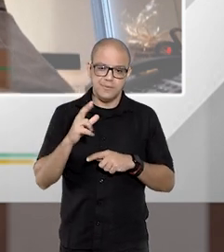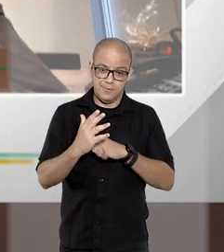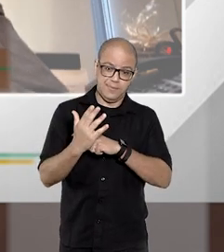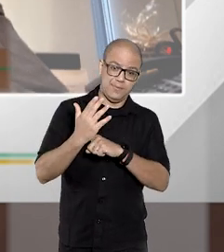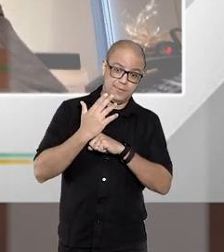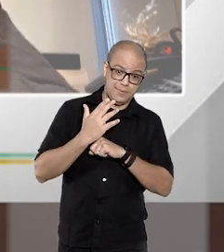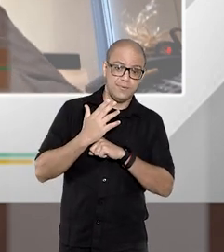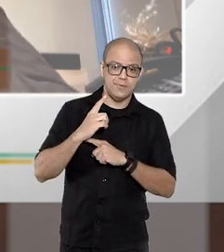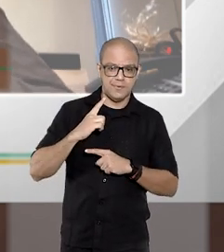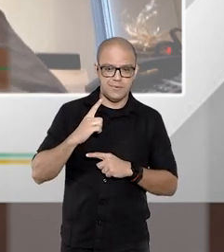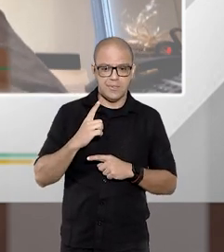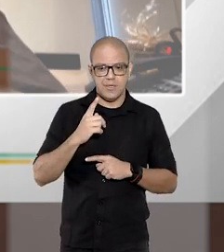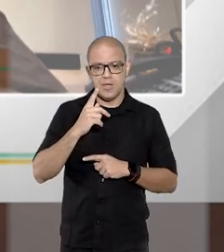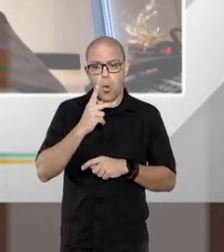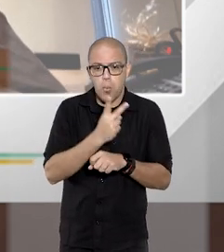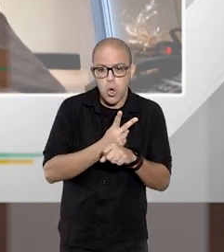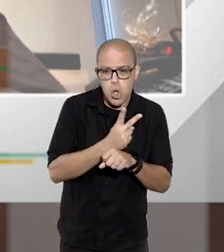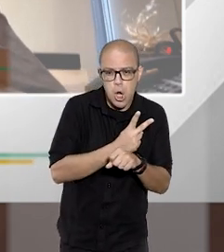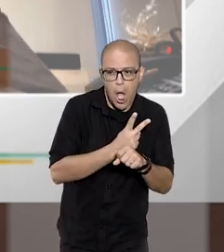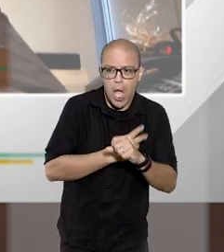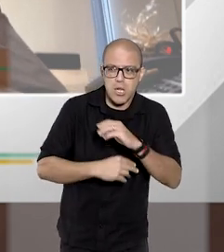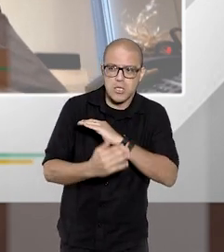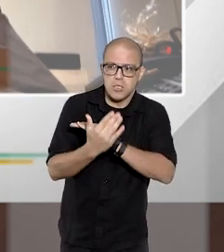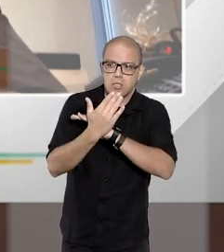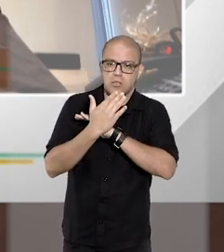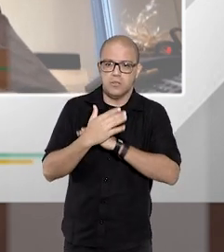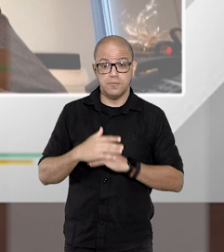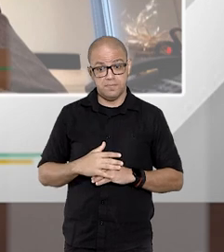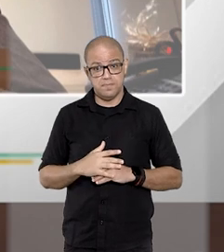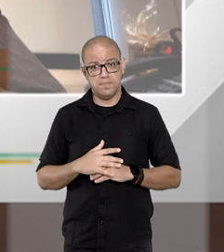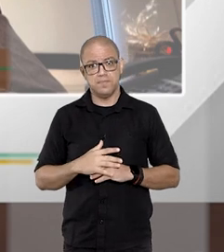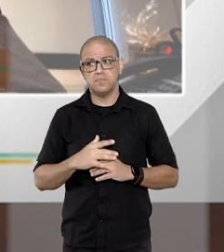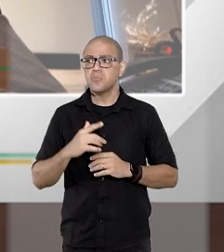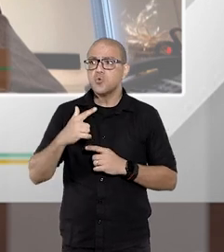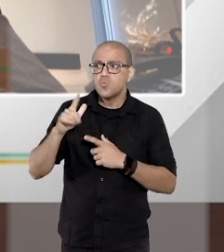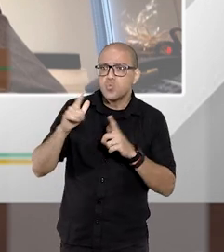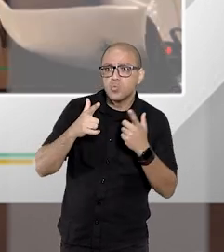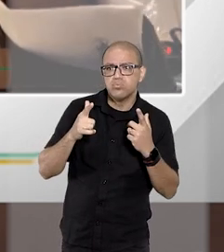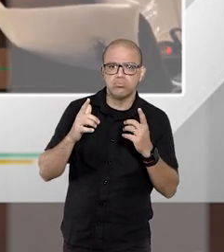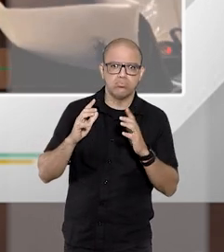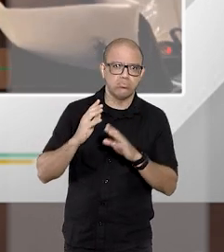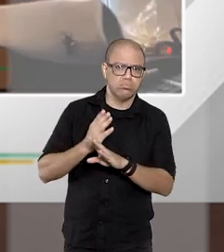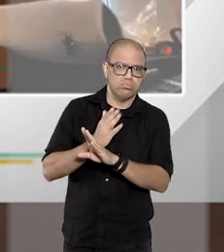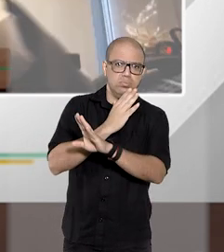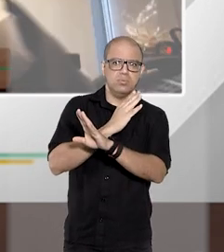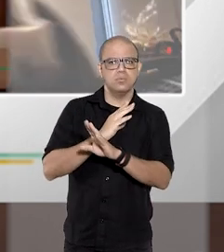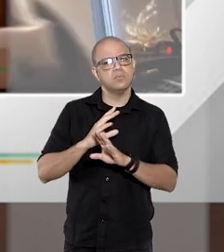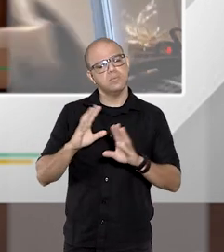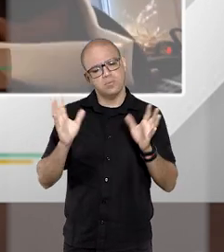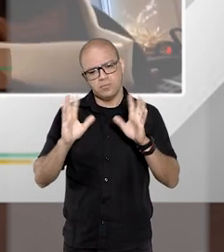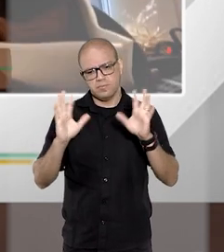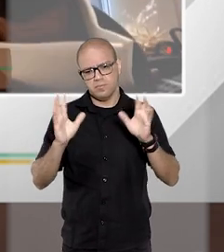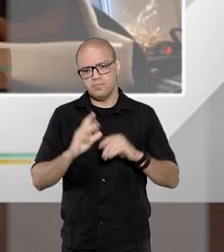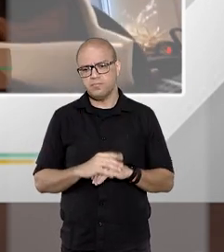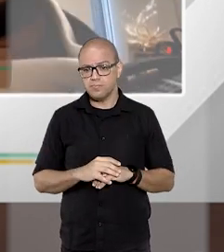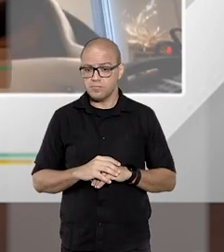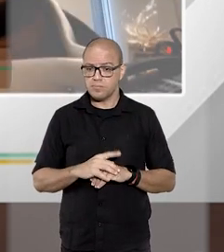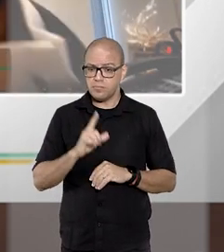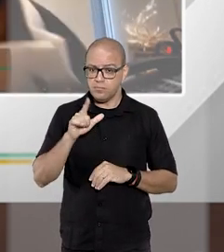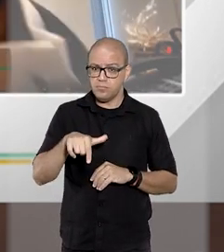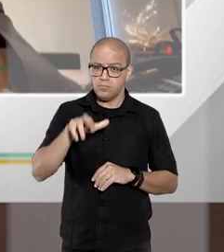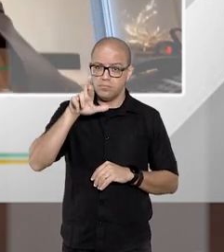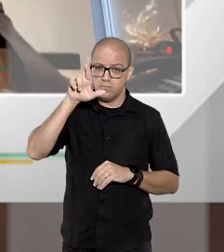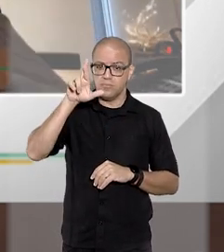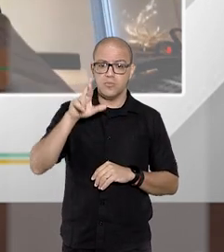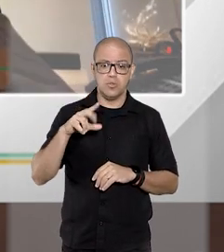por procurador então eu não posso dispensar em nenhum dos ritos ordinários por assim dizer